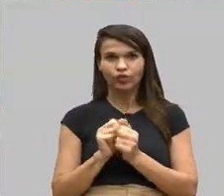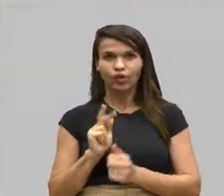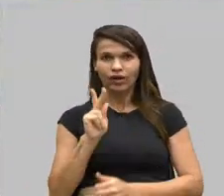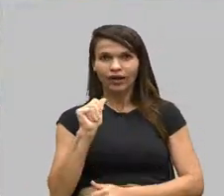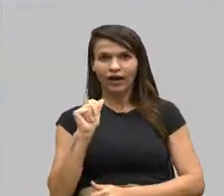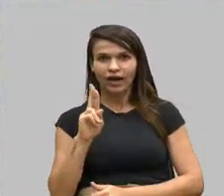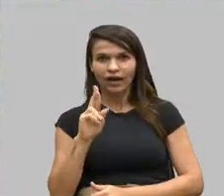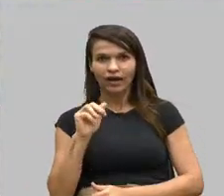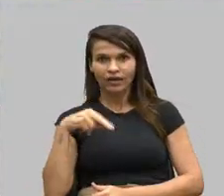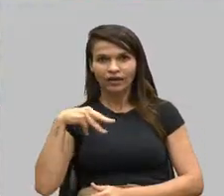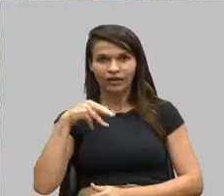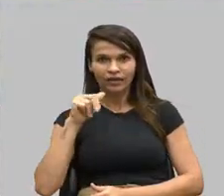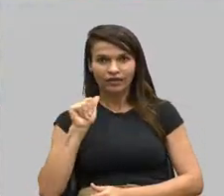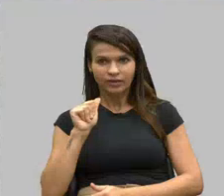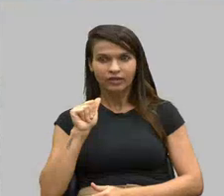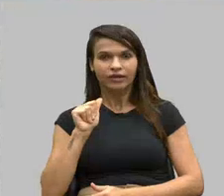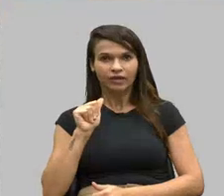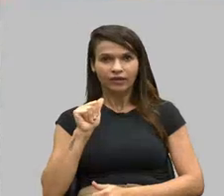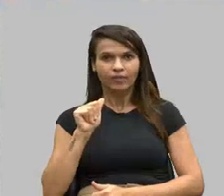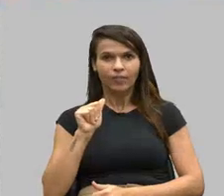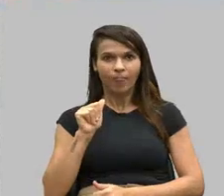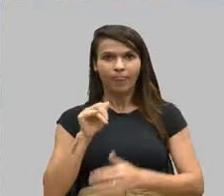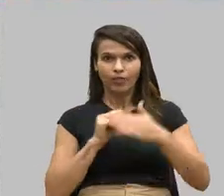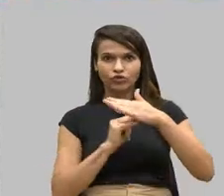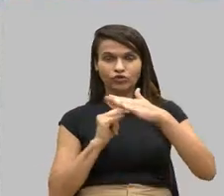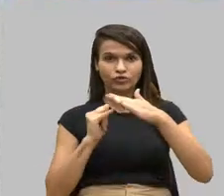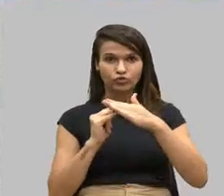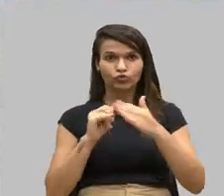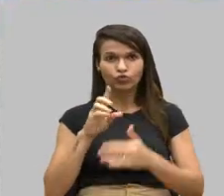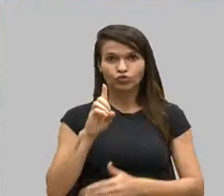Pingituro Domingos.